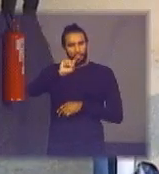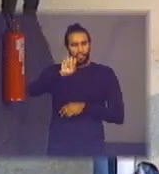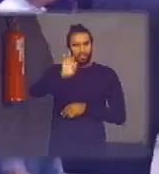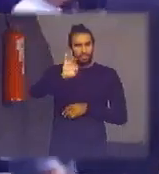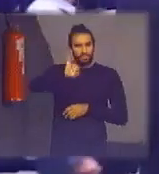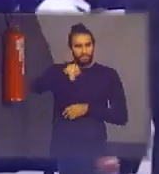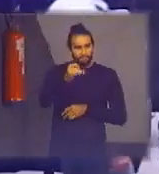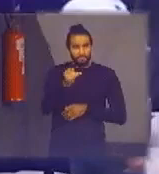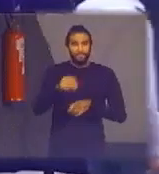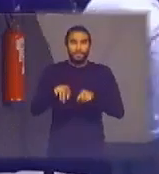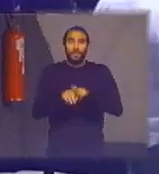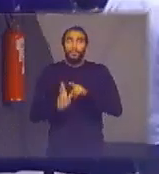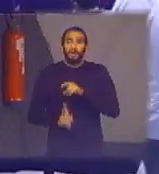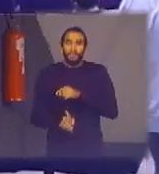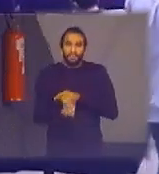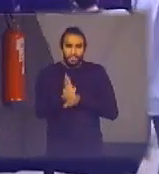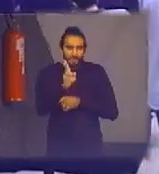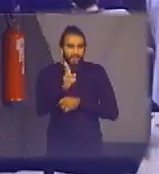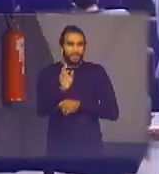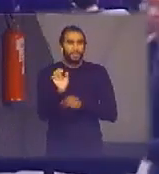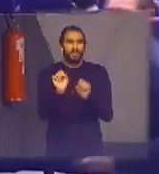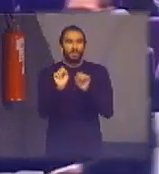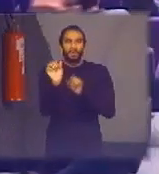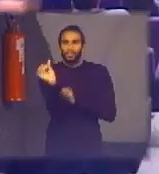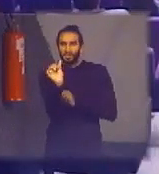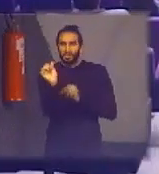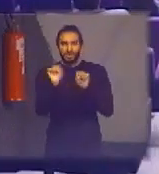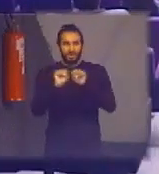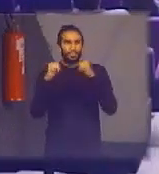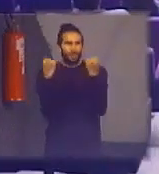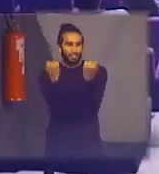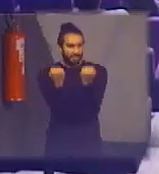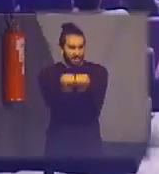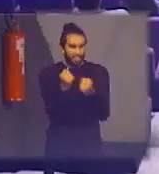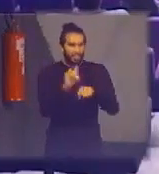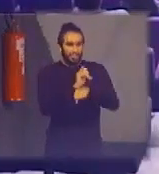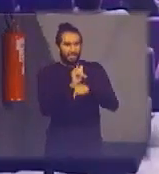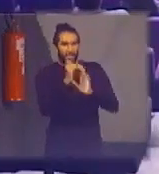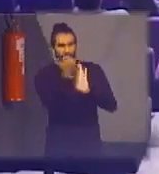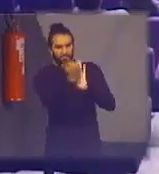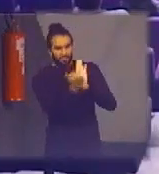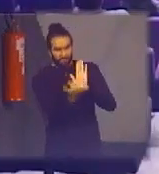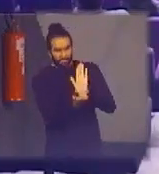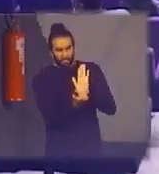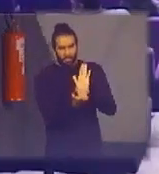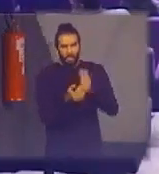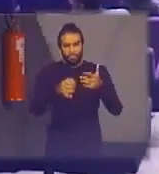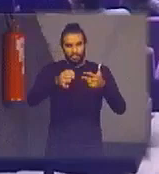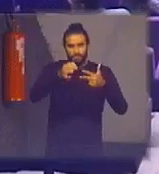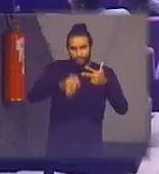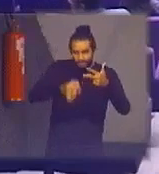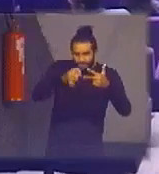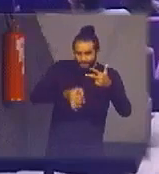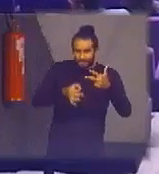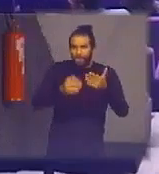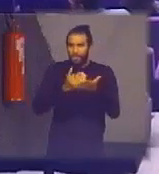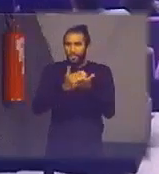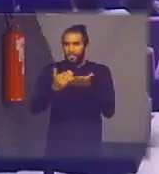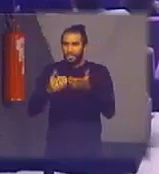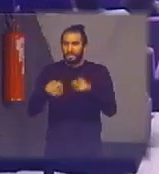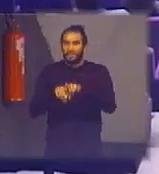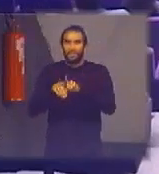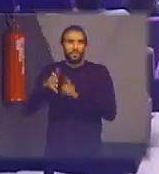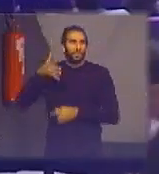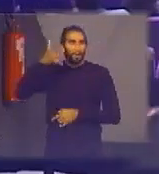Dando então continuidade ao sexto seminário de planejamento sustentável do Poder Judiciário iniciando com a